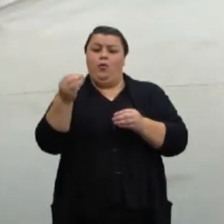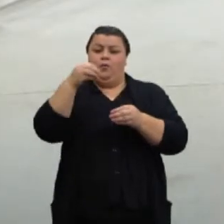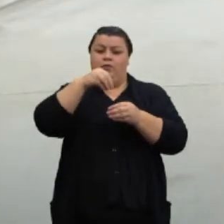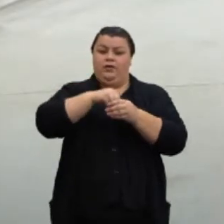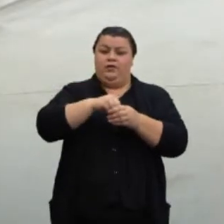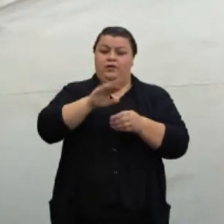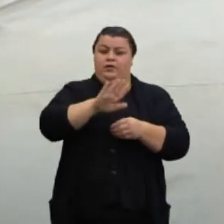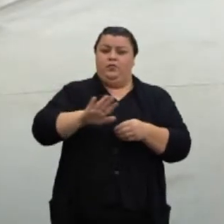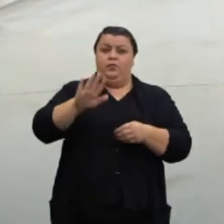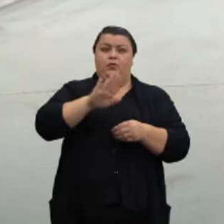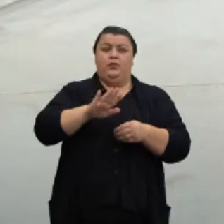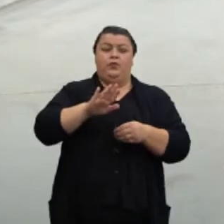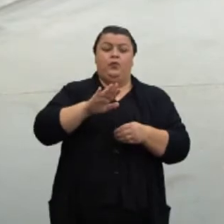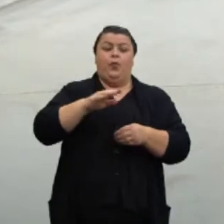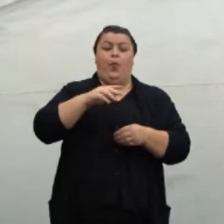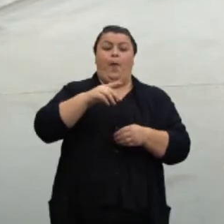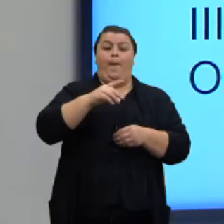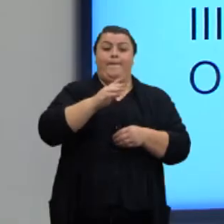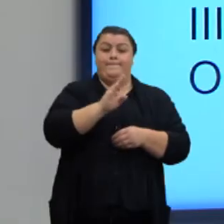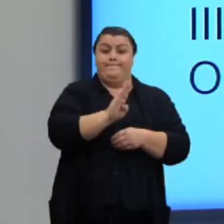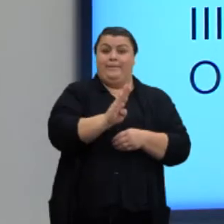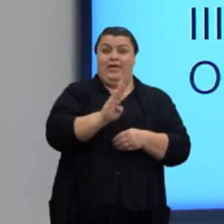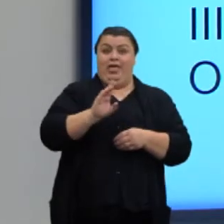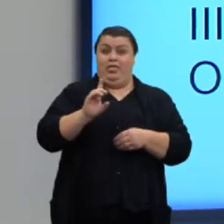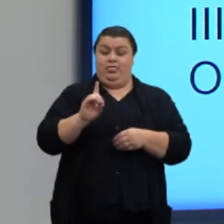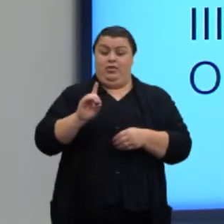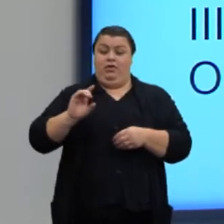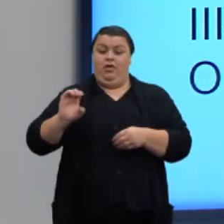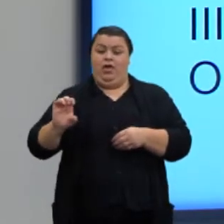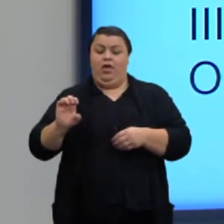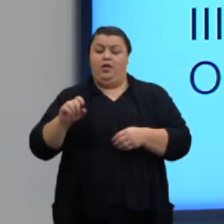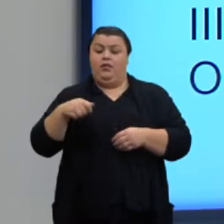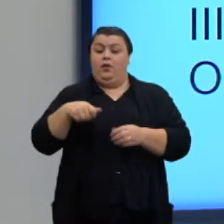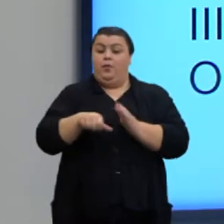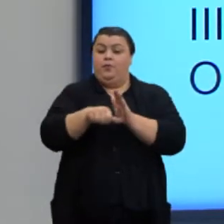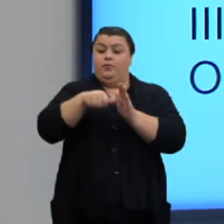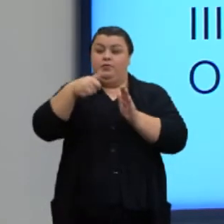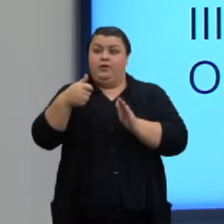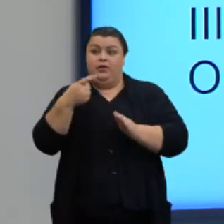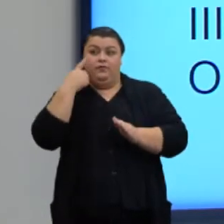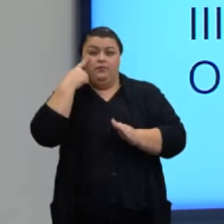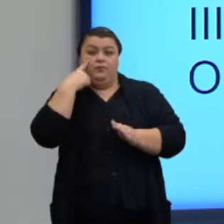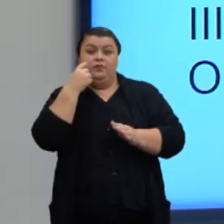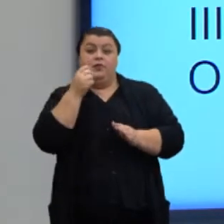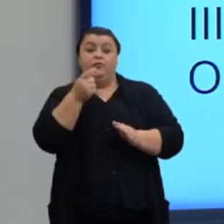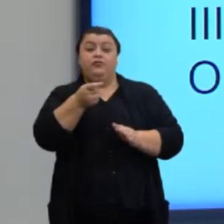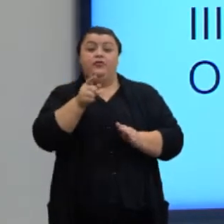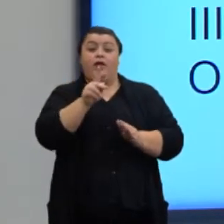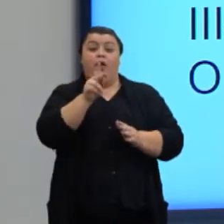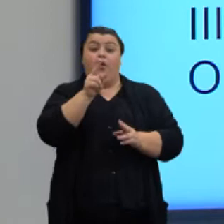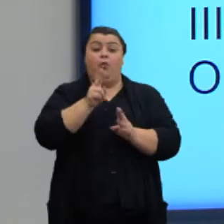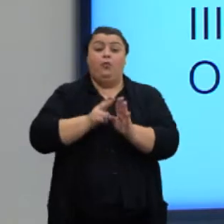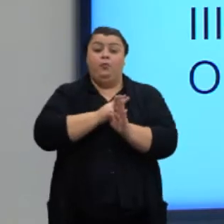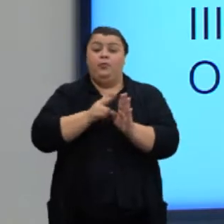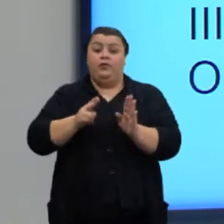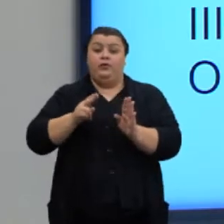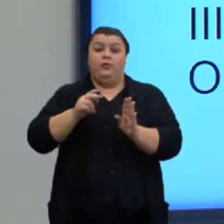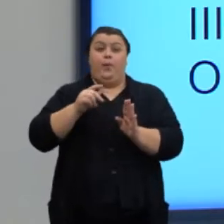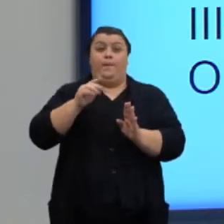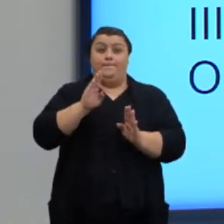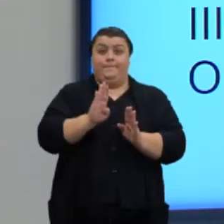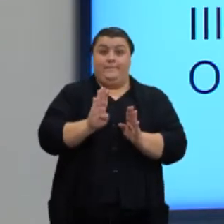plano BDE. Então, primeiro, nós vamos identificar onde está o plano BDE. O plano